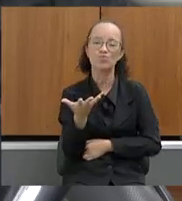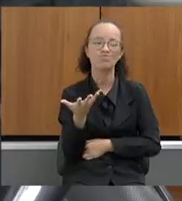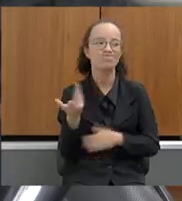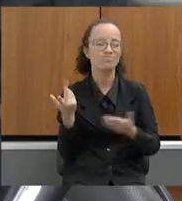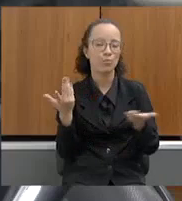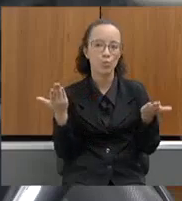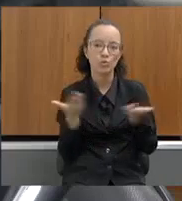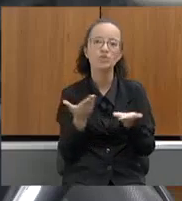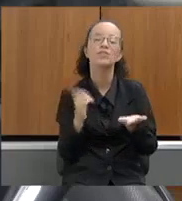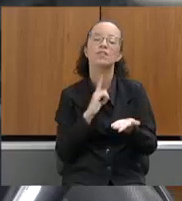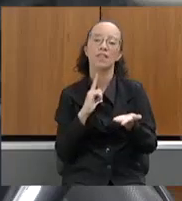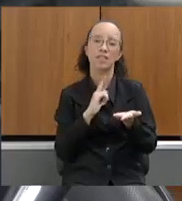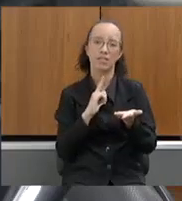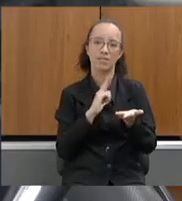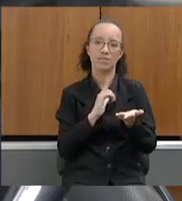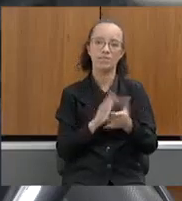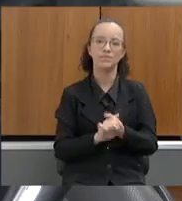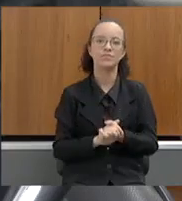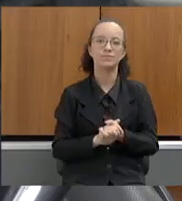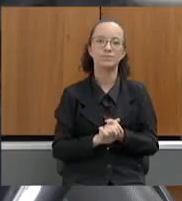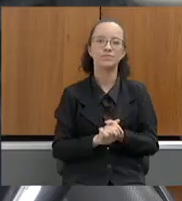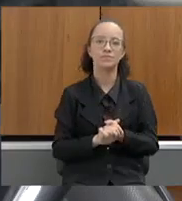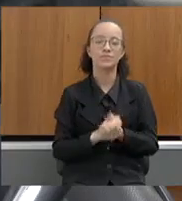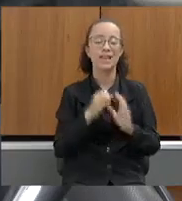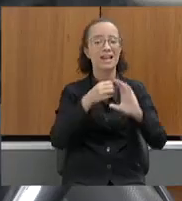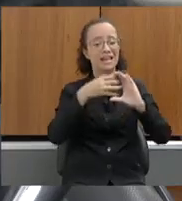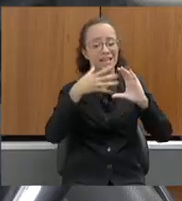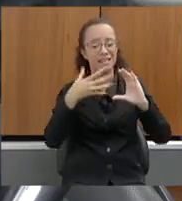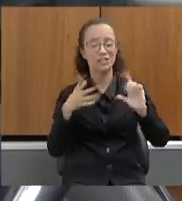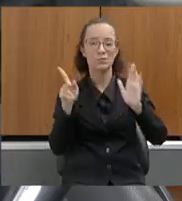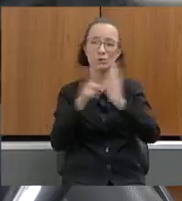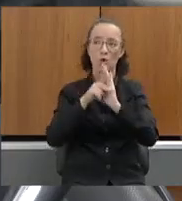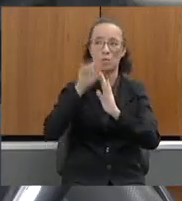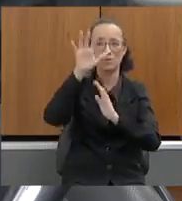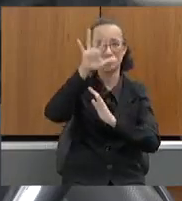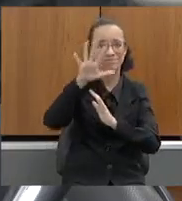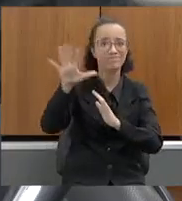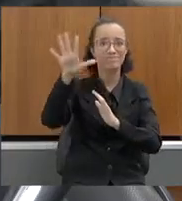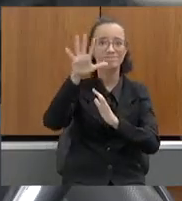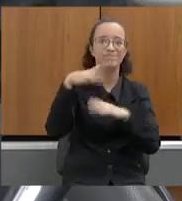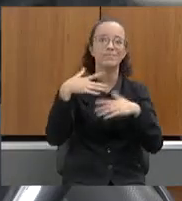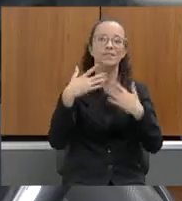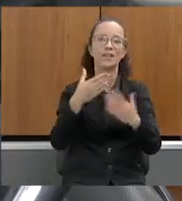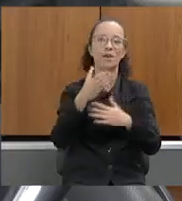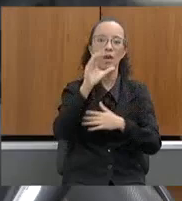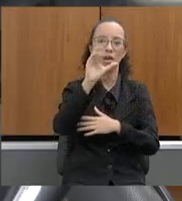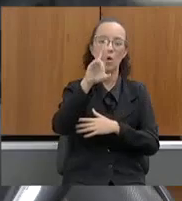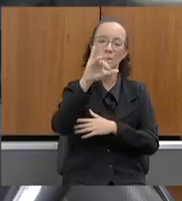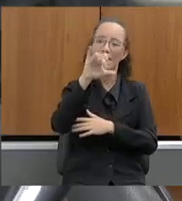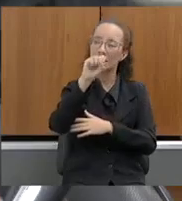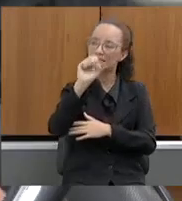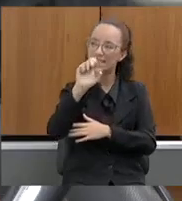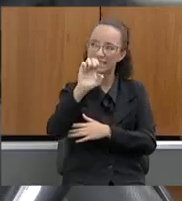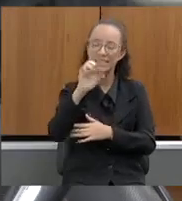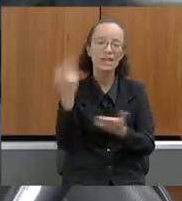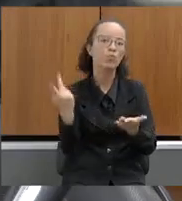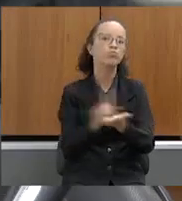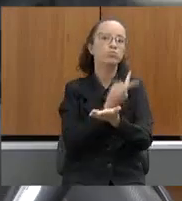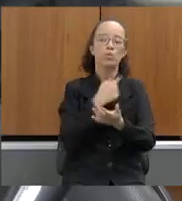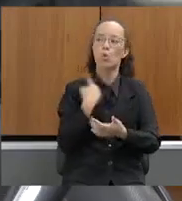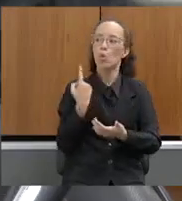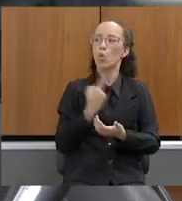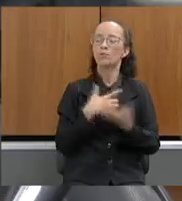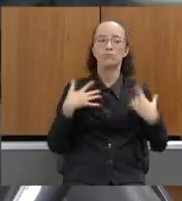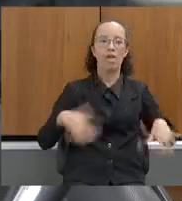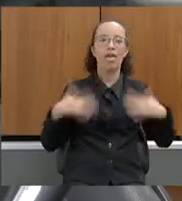característica na região. Então, foi uma crise totalmente inesperada e que nós estávamos